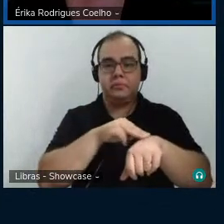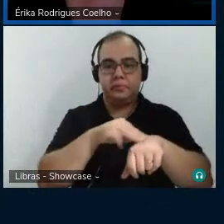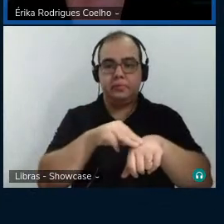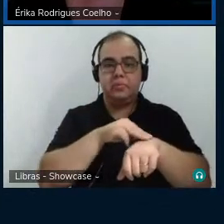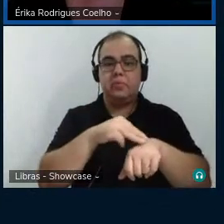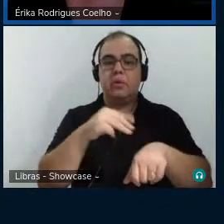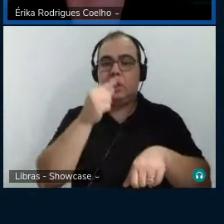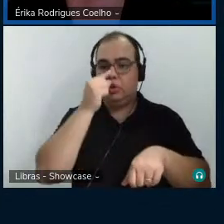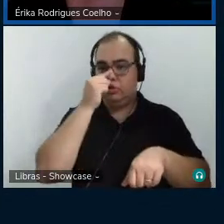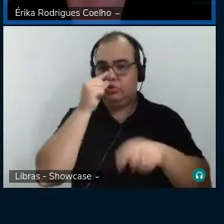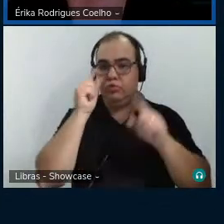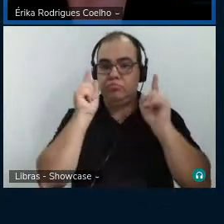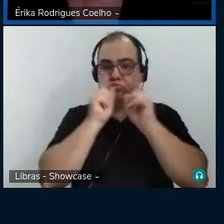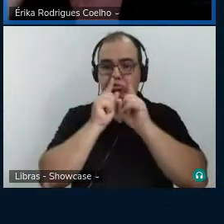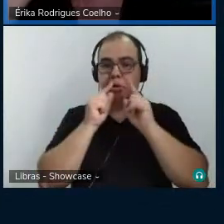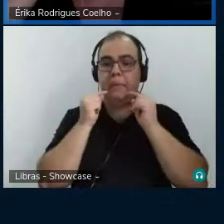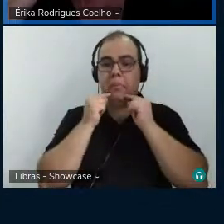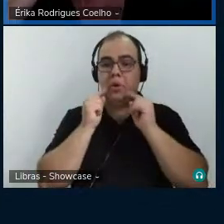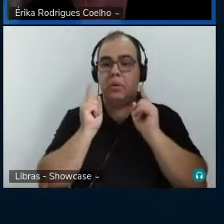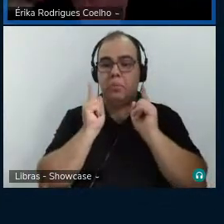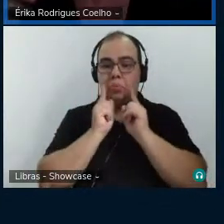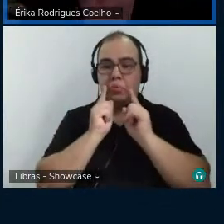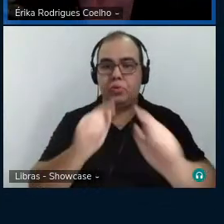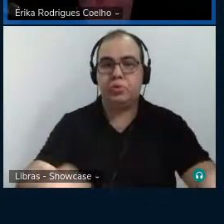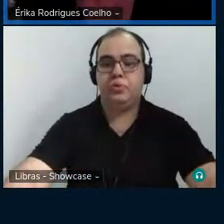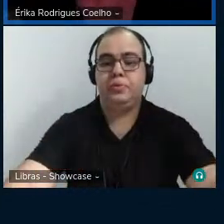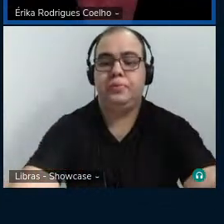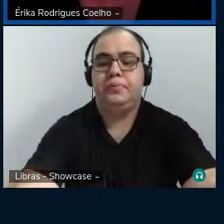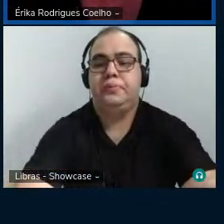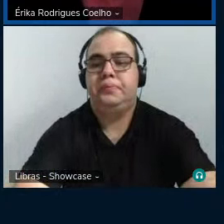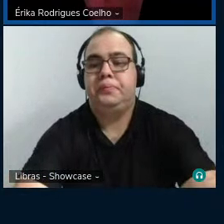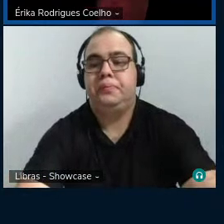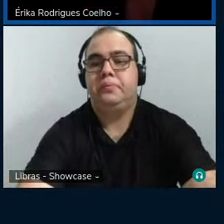a boca é pequena, eu uso óculos.